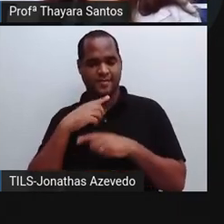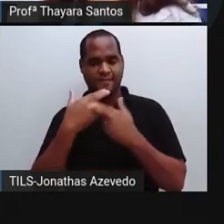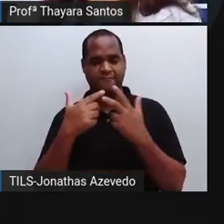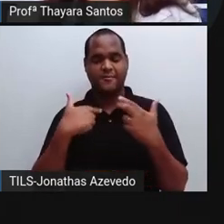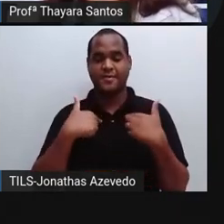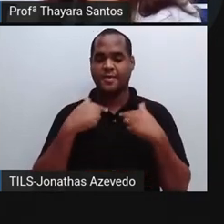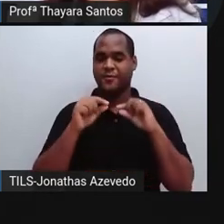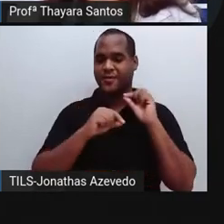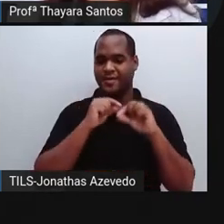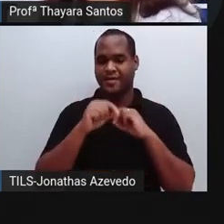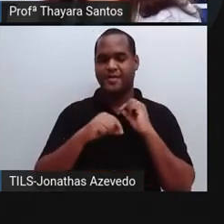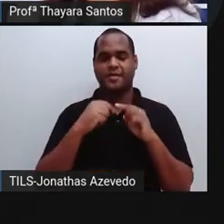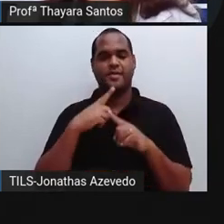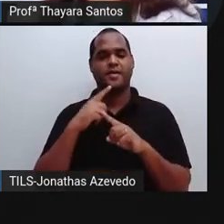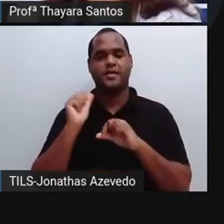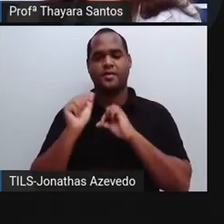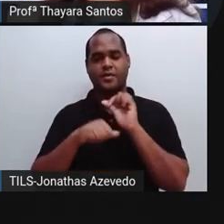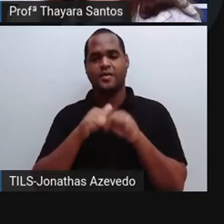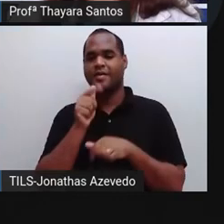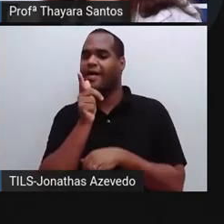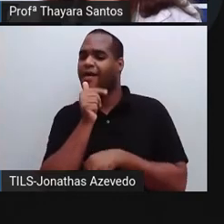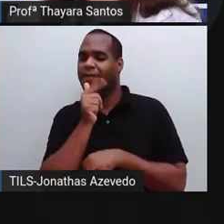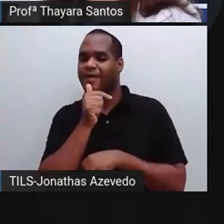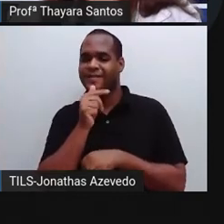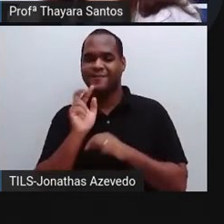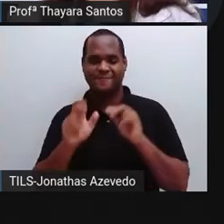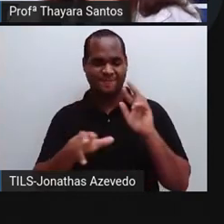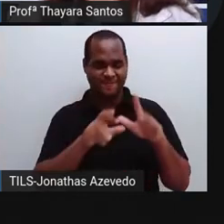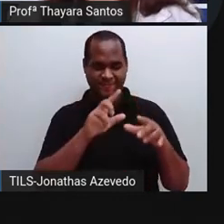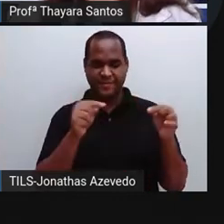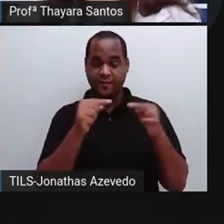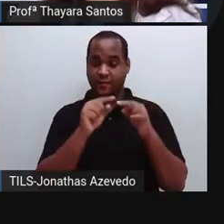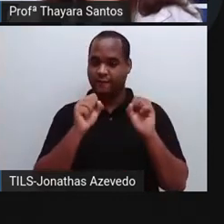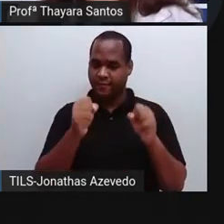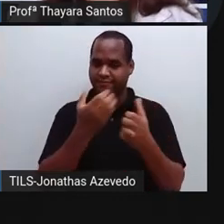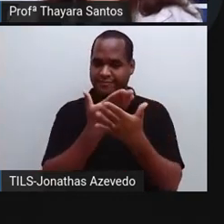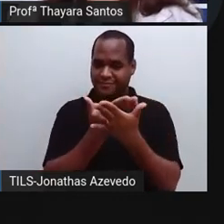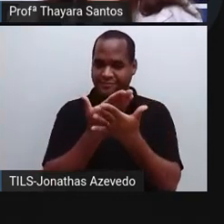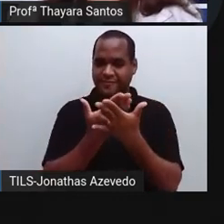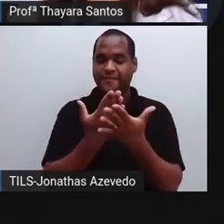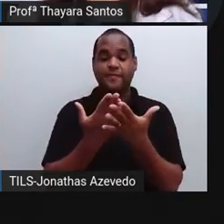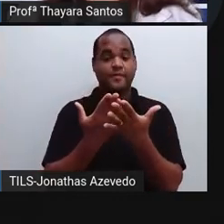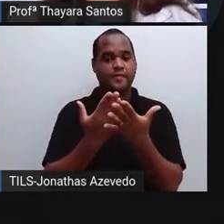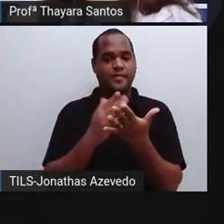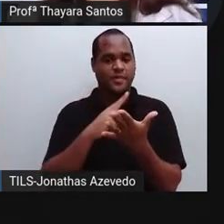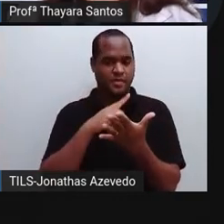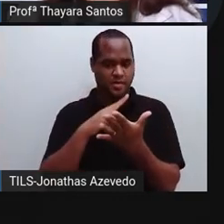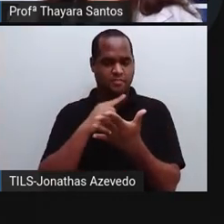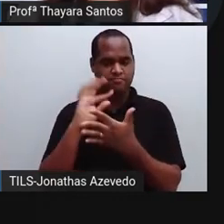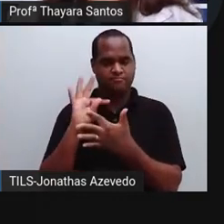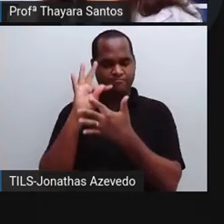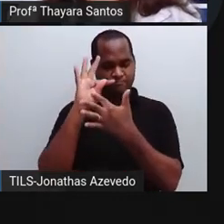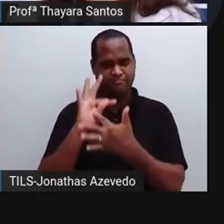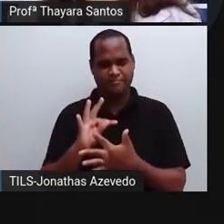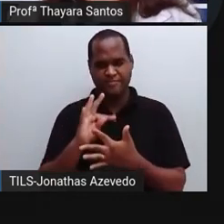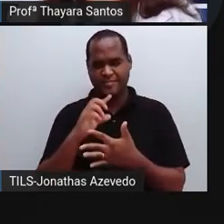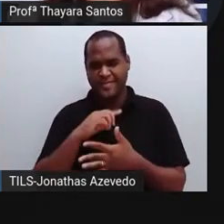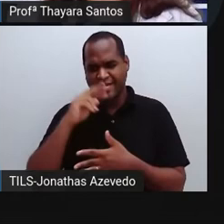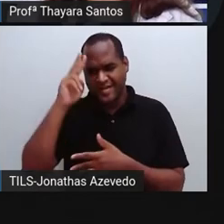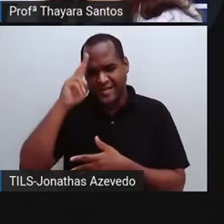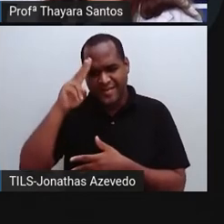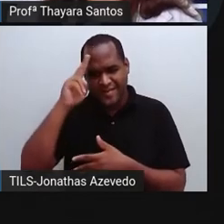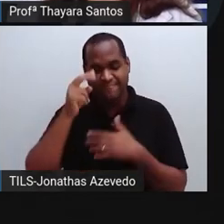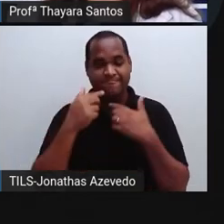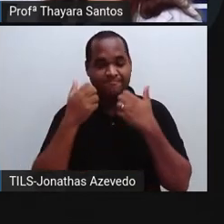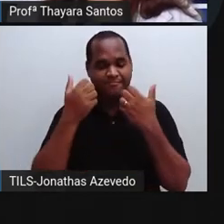selecionado o neônio, mas a vai mudar para a água, que é o que a gente está estudando. Aqui a gente tem a temperatura. Lembra que eu falei